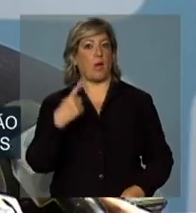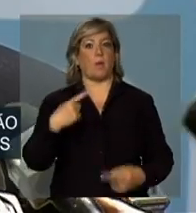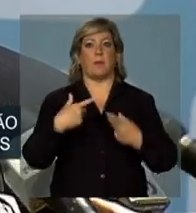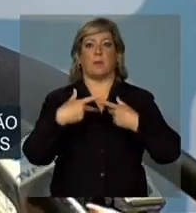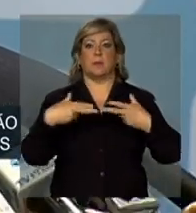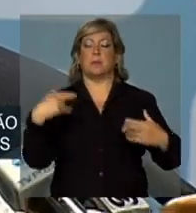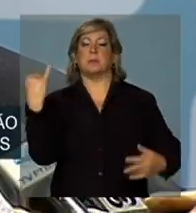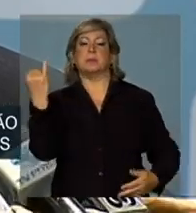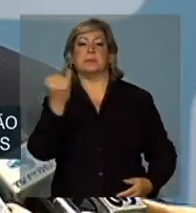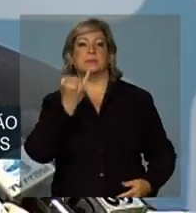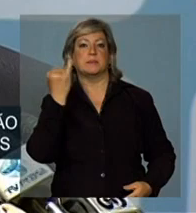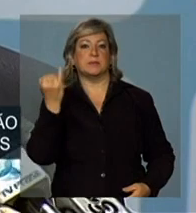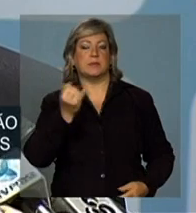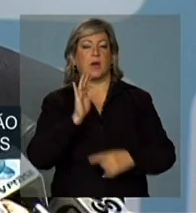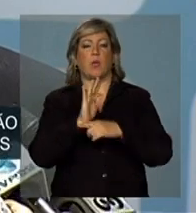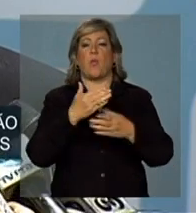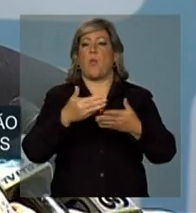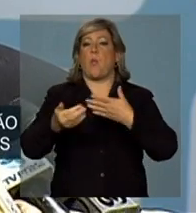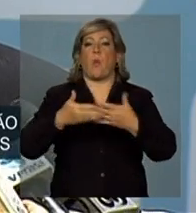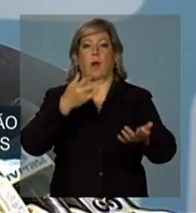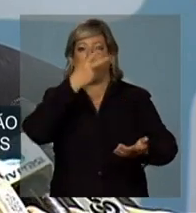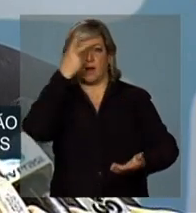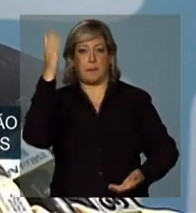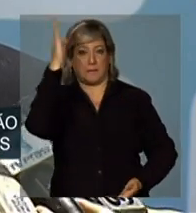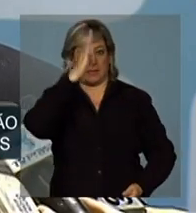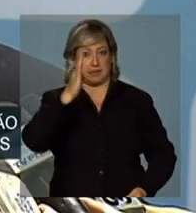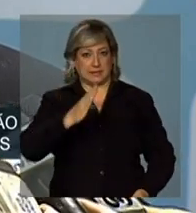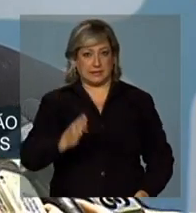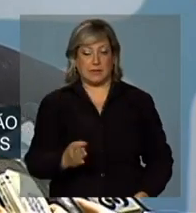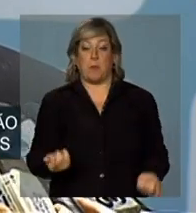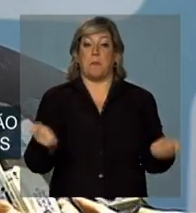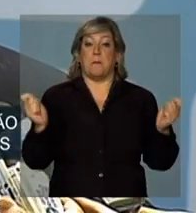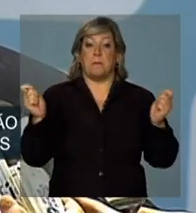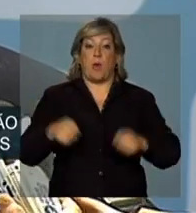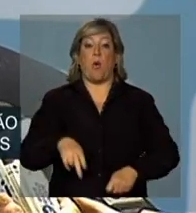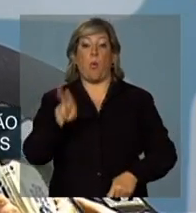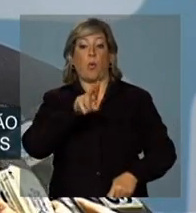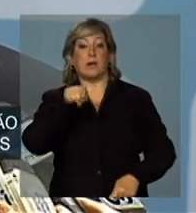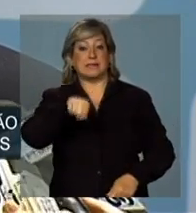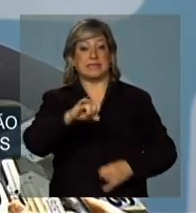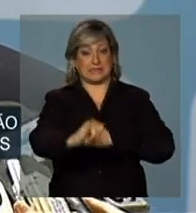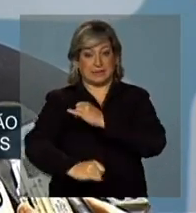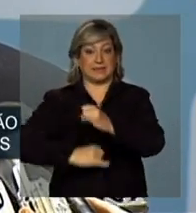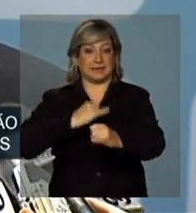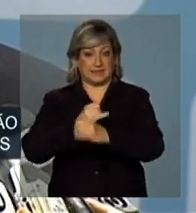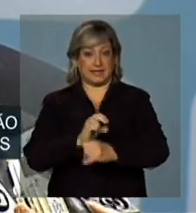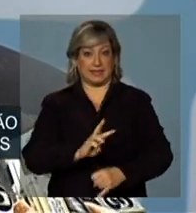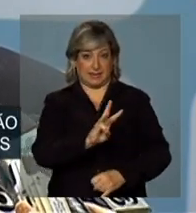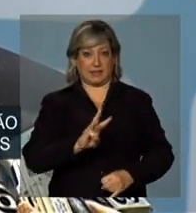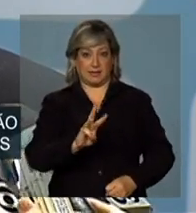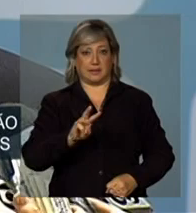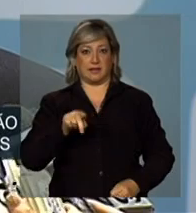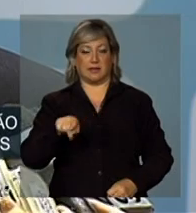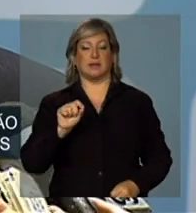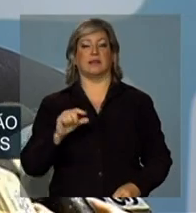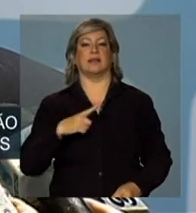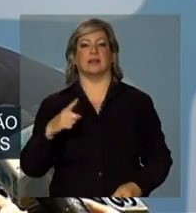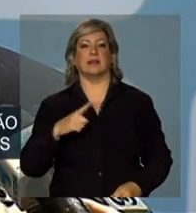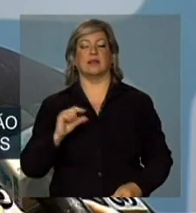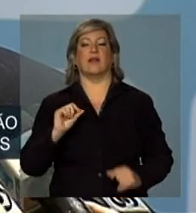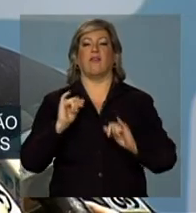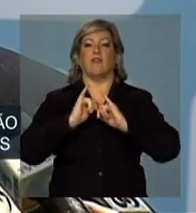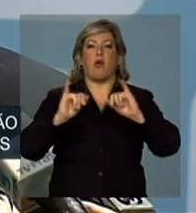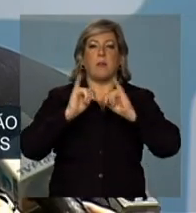qualquer brasileiro, qualquer brasileira, poder, nesse portal, trocar informações de saúde que ele